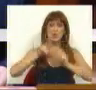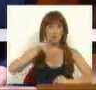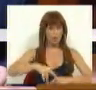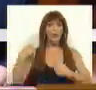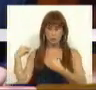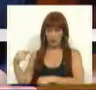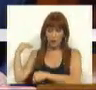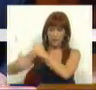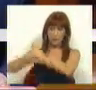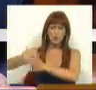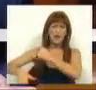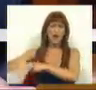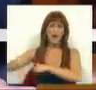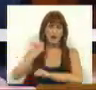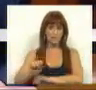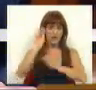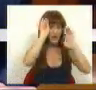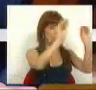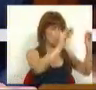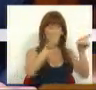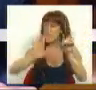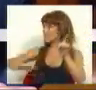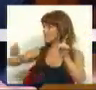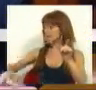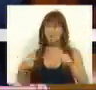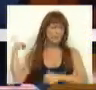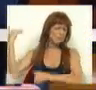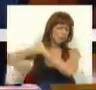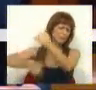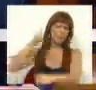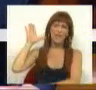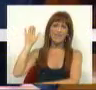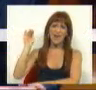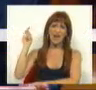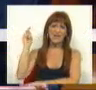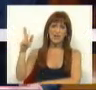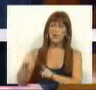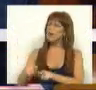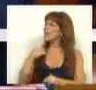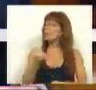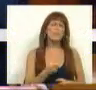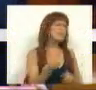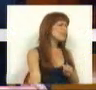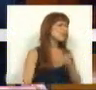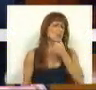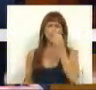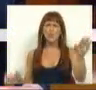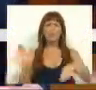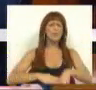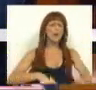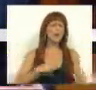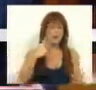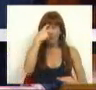o país fez nas áreas de educação e da ciência ao longo de uma década, que tantos, por pura cegueira